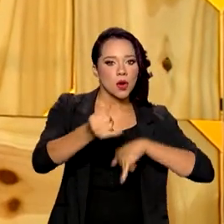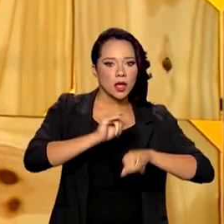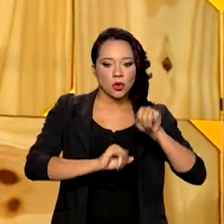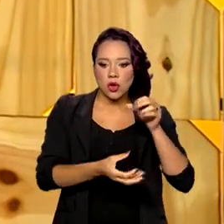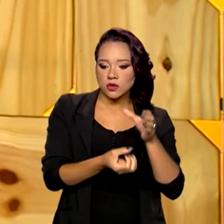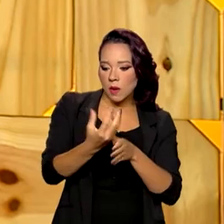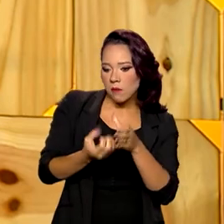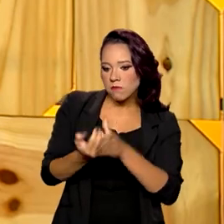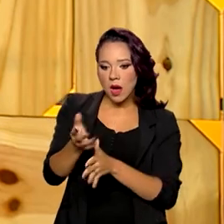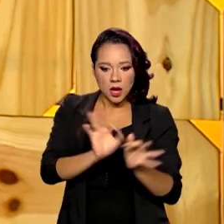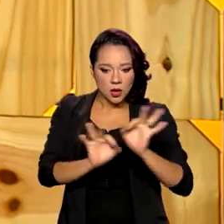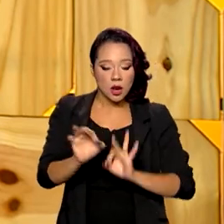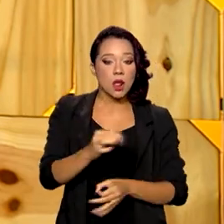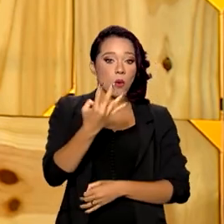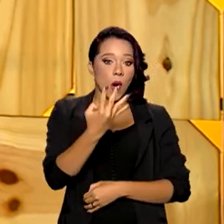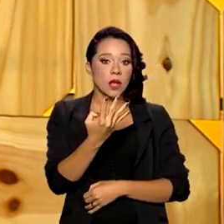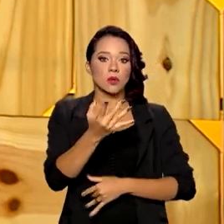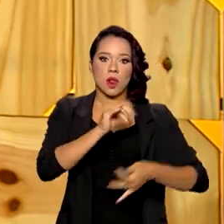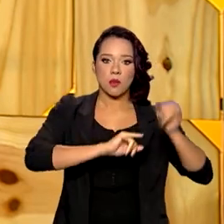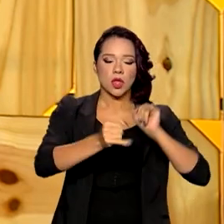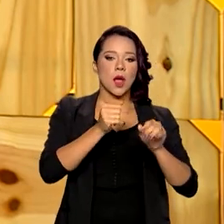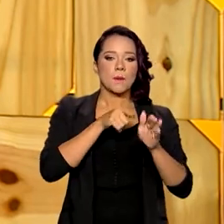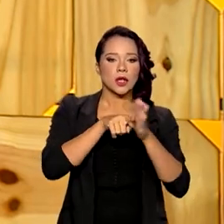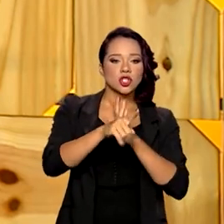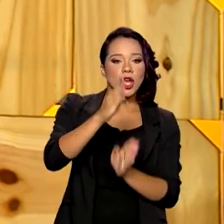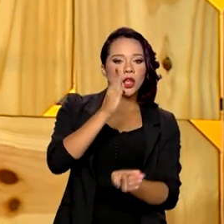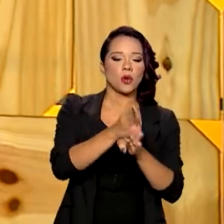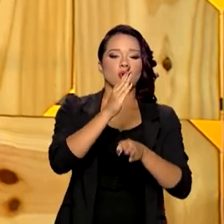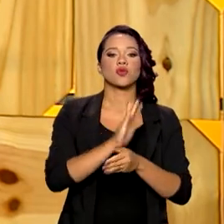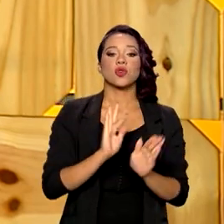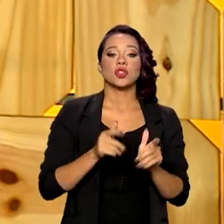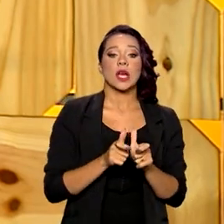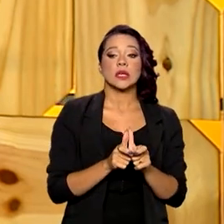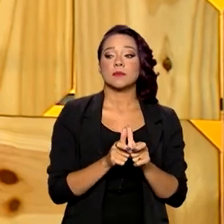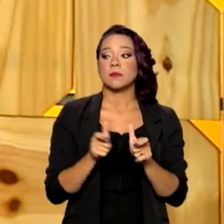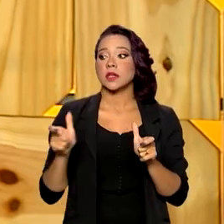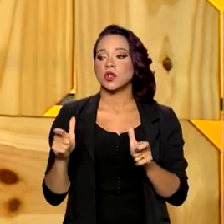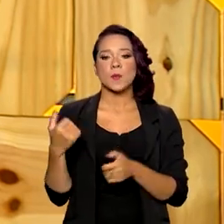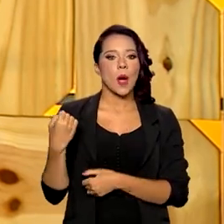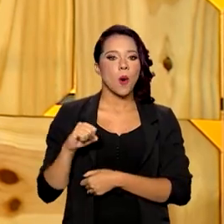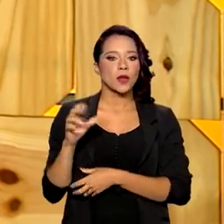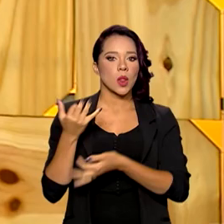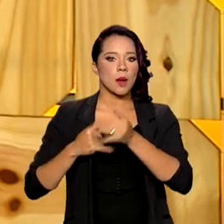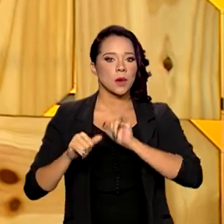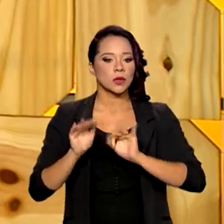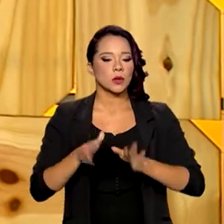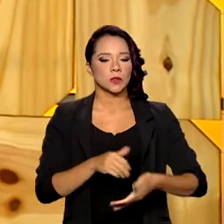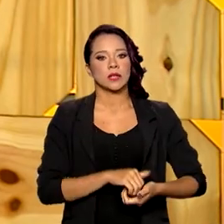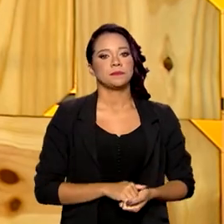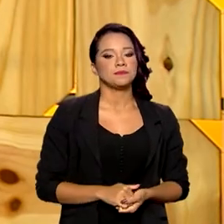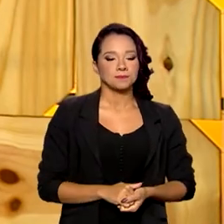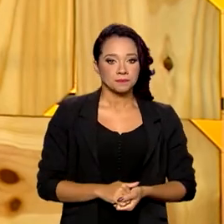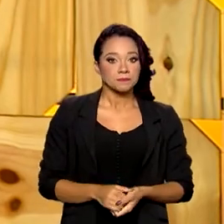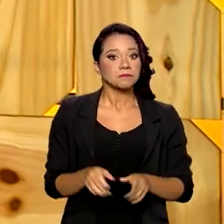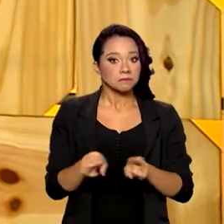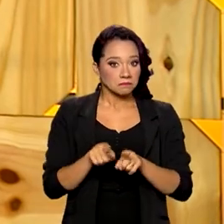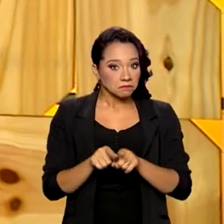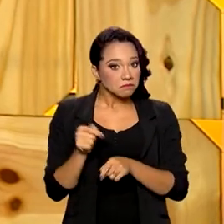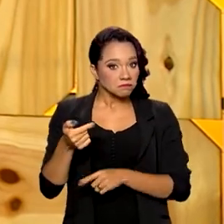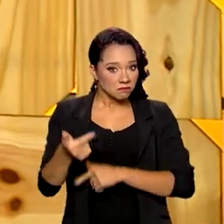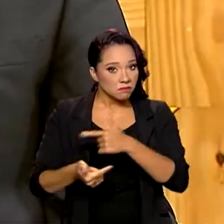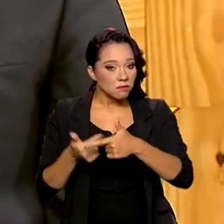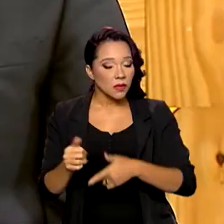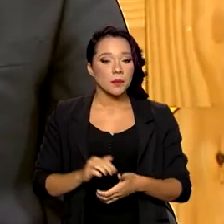foram preparados para o diagnóstico. E nós já expandimos para oito laboratórios. Além dessas ações,